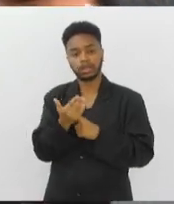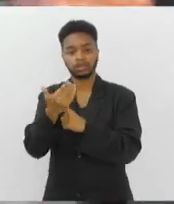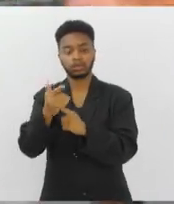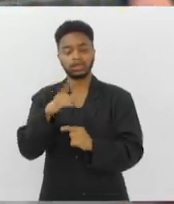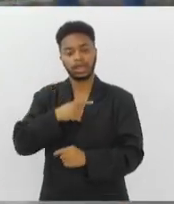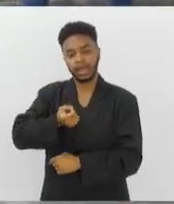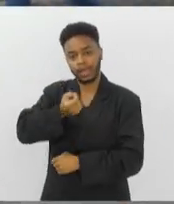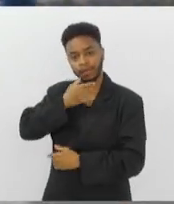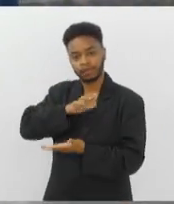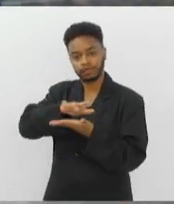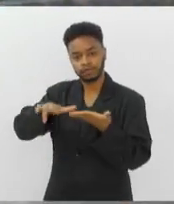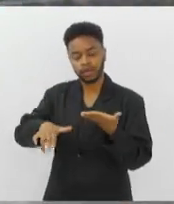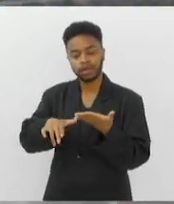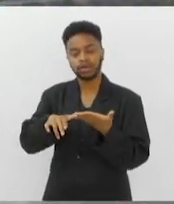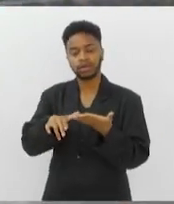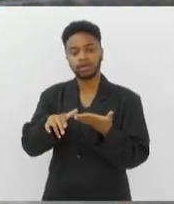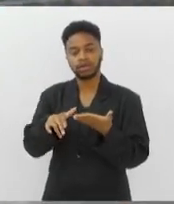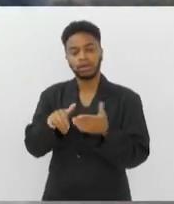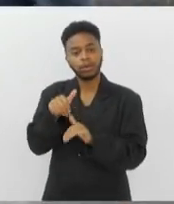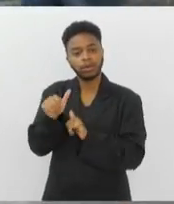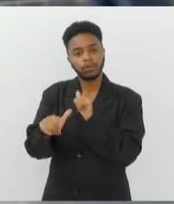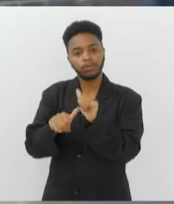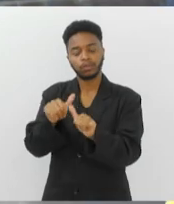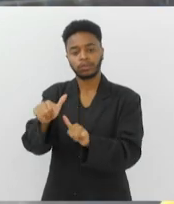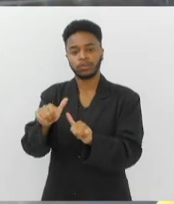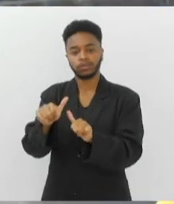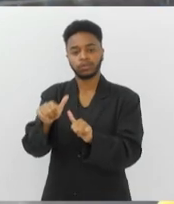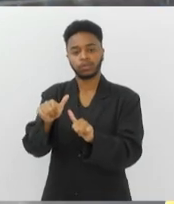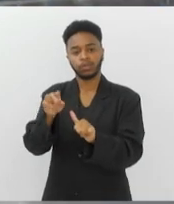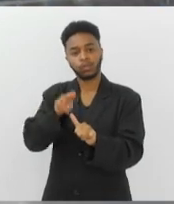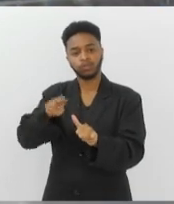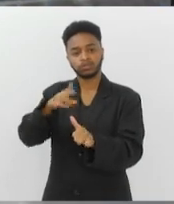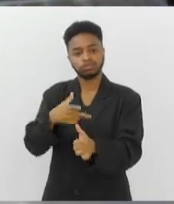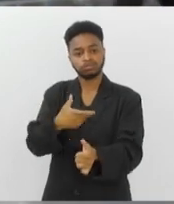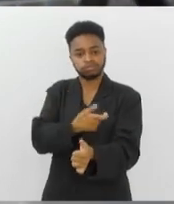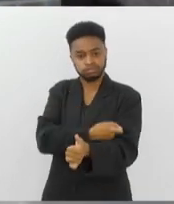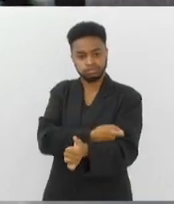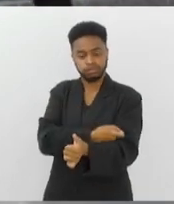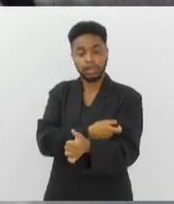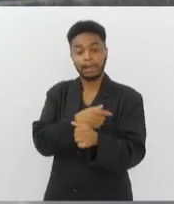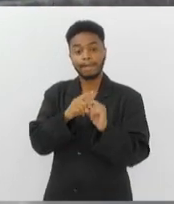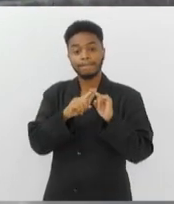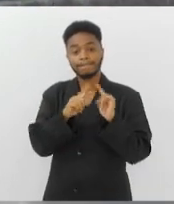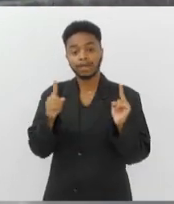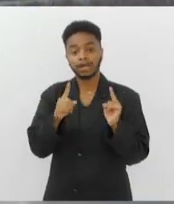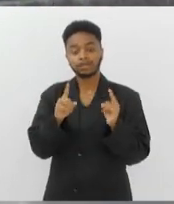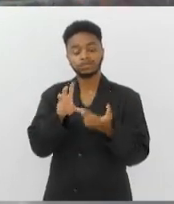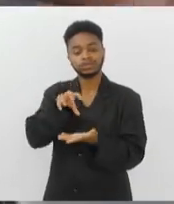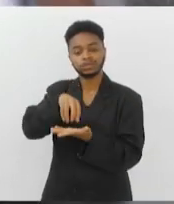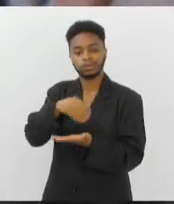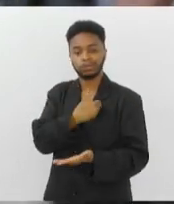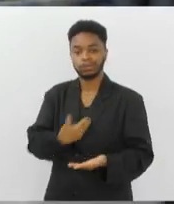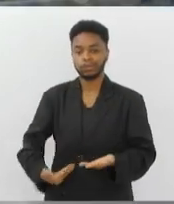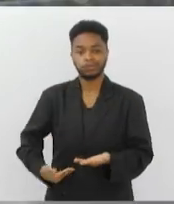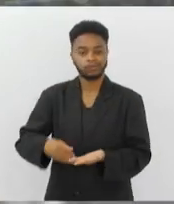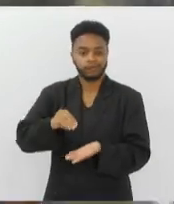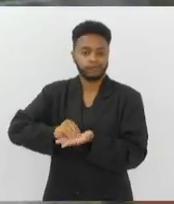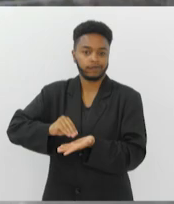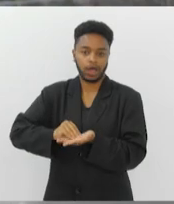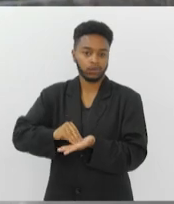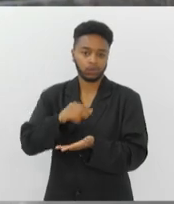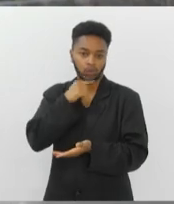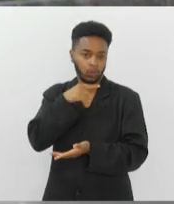medicamentos passaram a ser feitos por via de infusão, mas que os centros públicos ainda não têm a